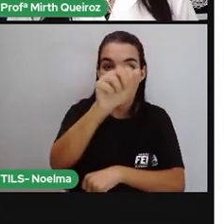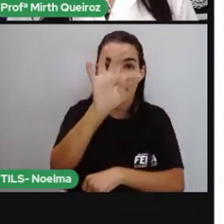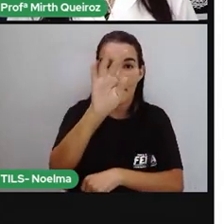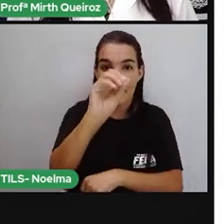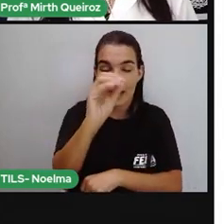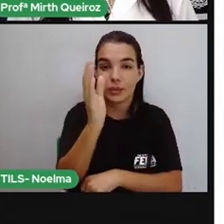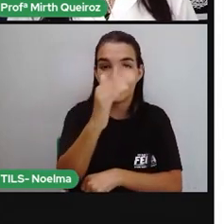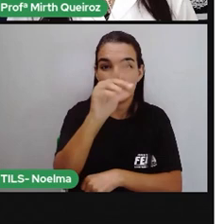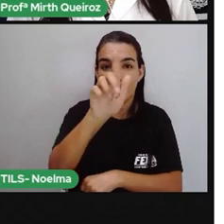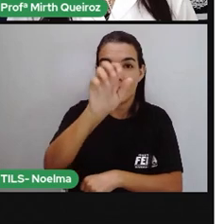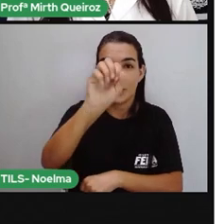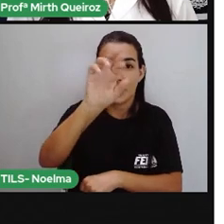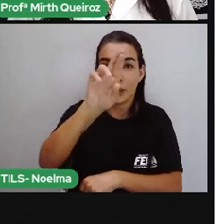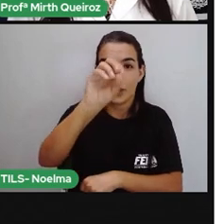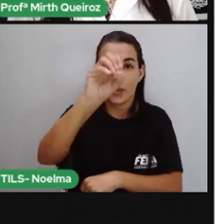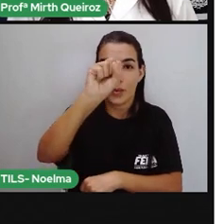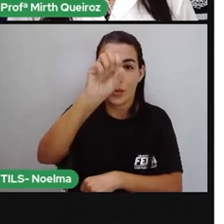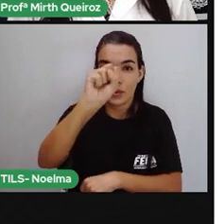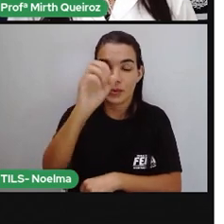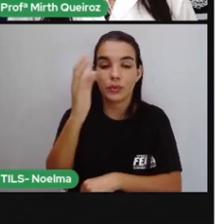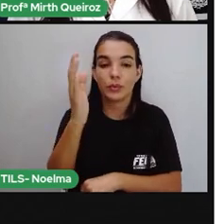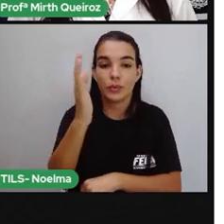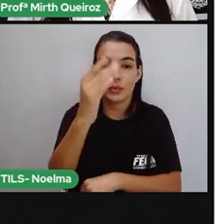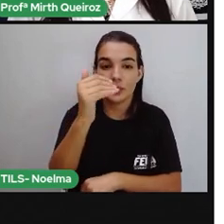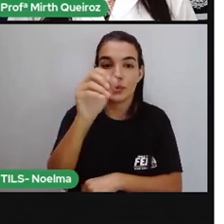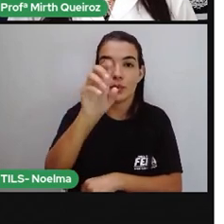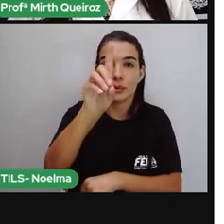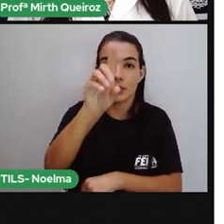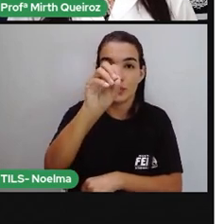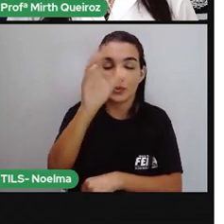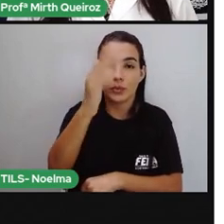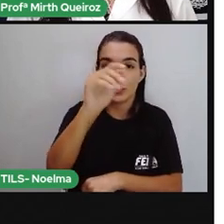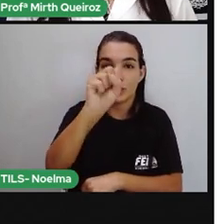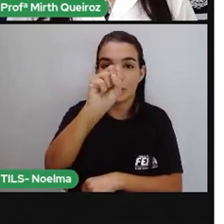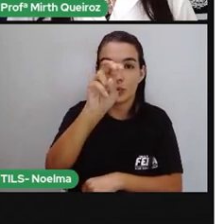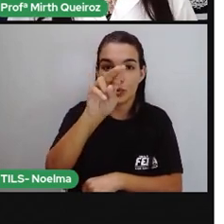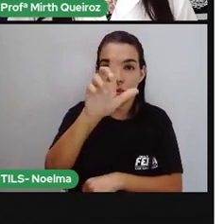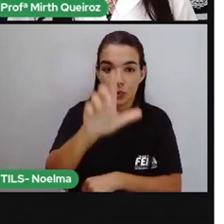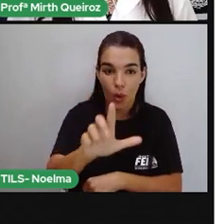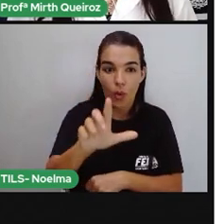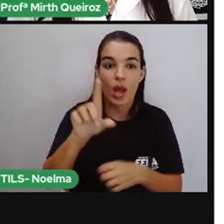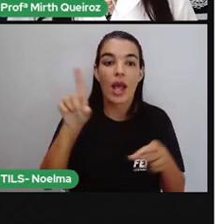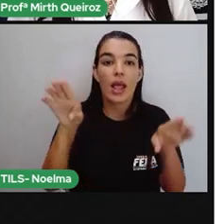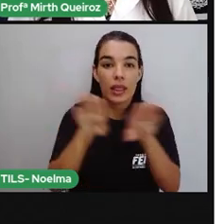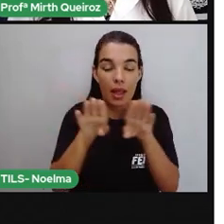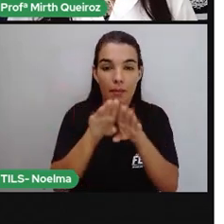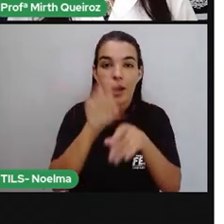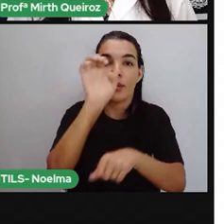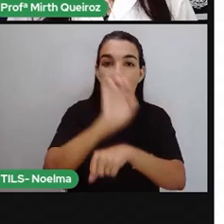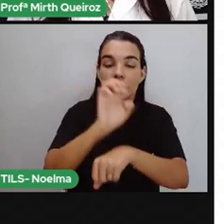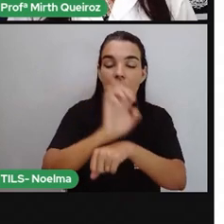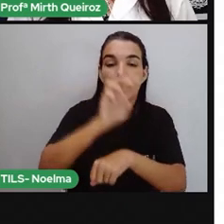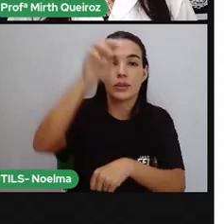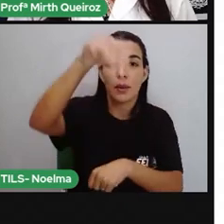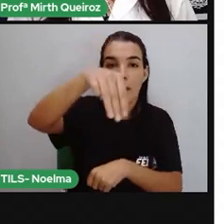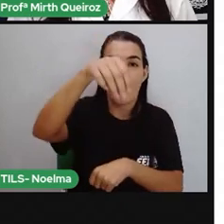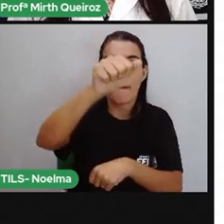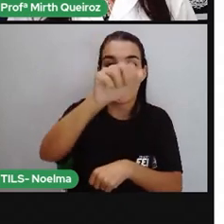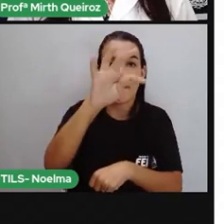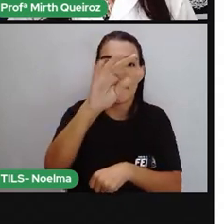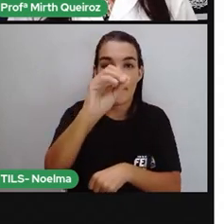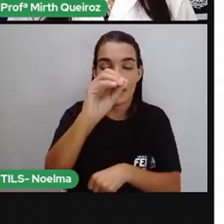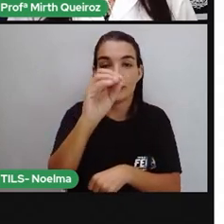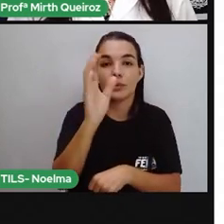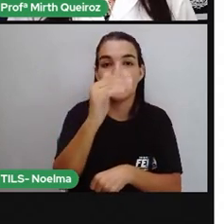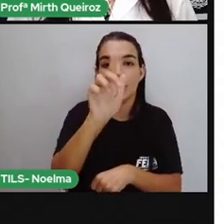Bolívia e no Paraguai, o Pantanal recebe o nome de chato? Vocês sabiam que a árvore símbolo do Pantanal, a